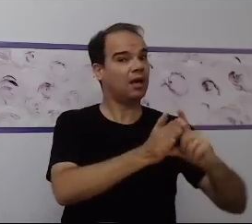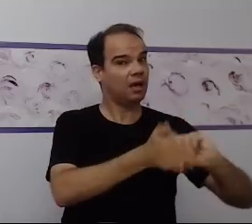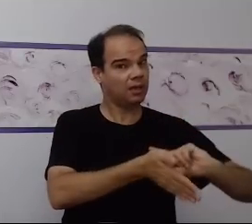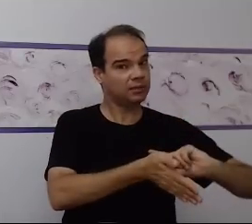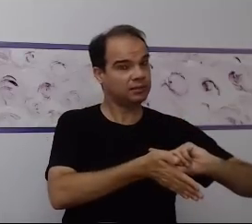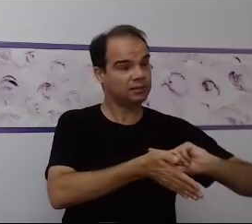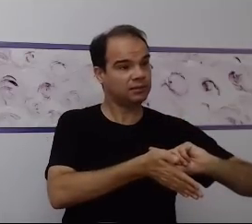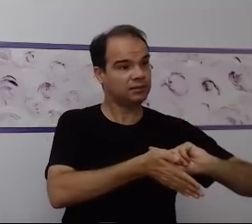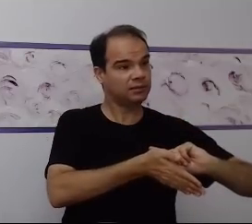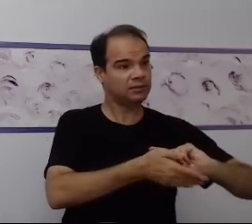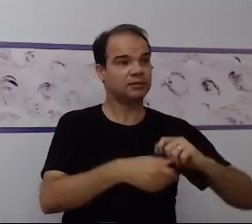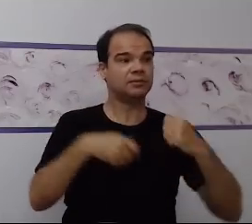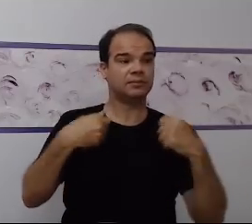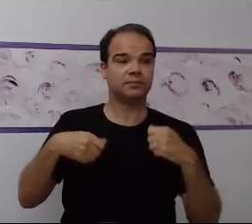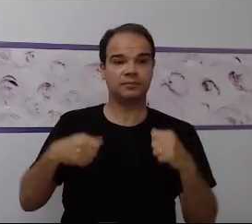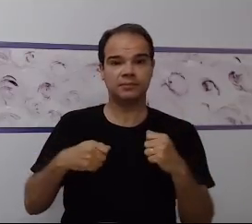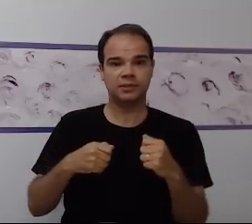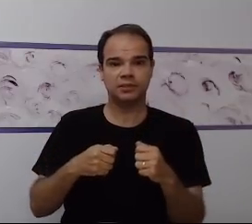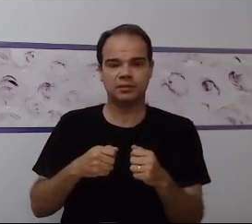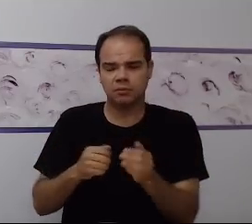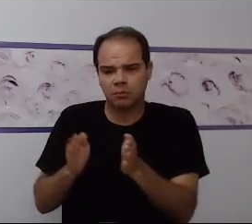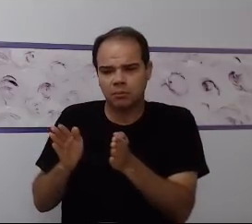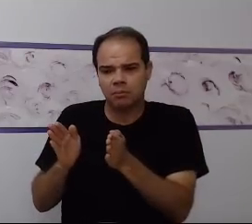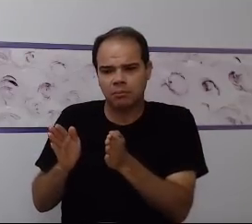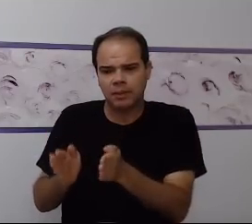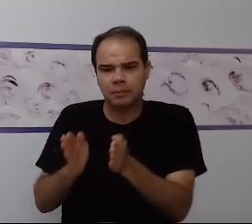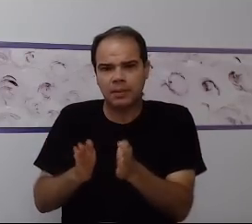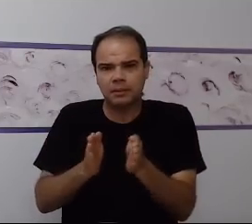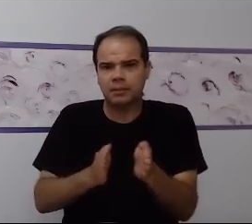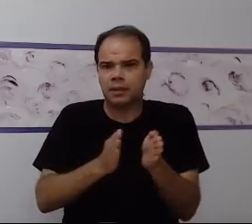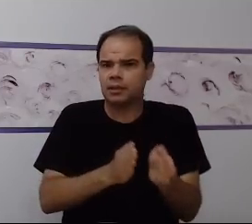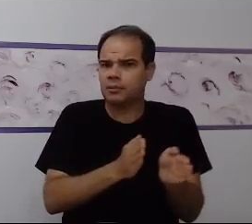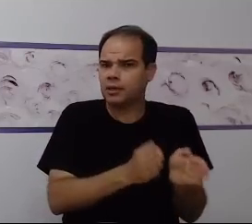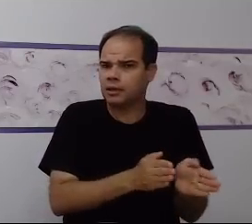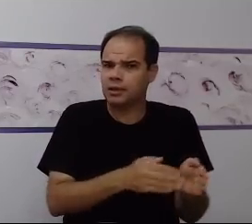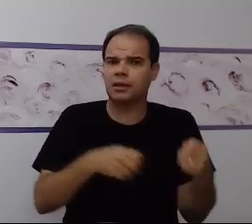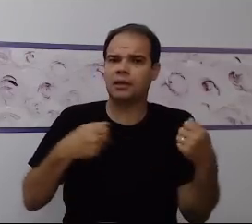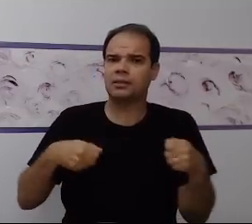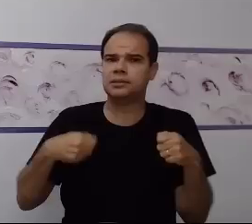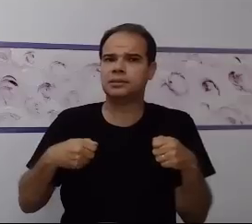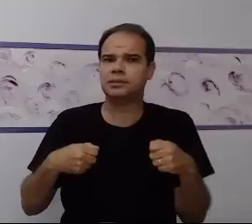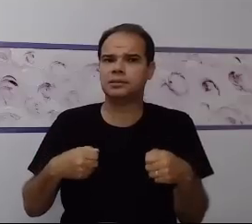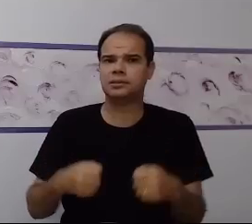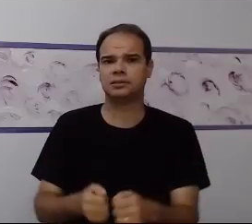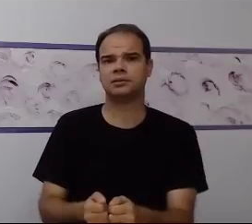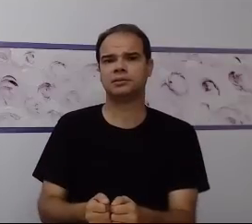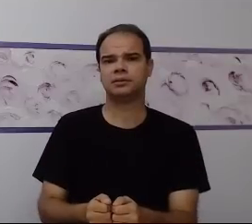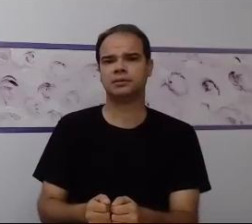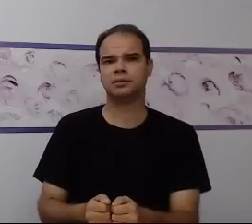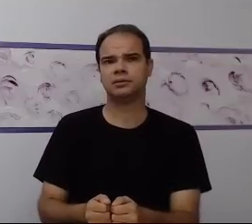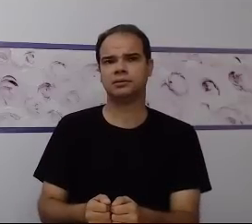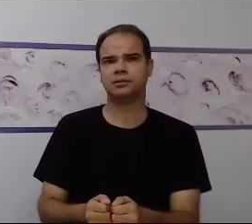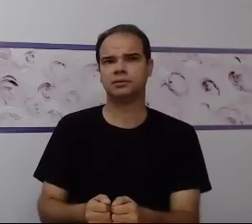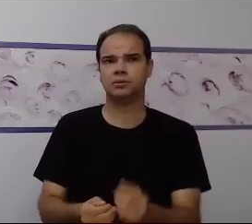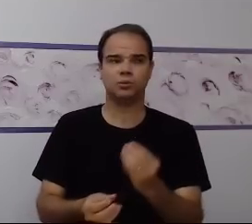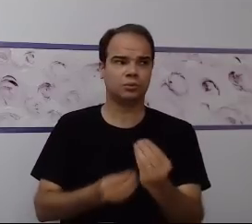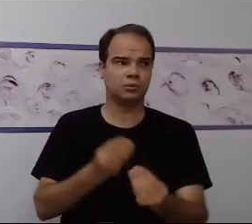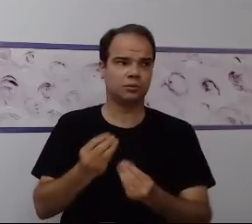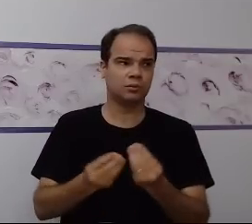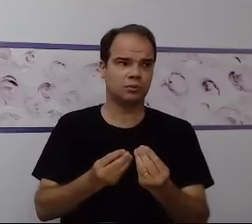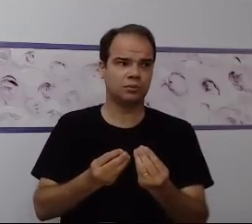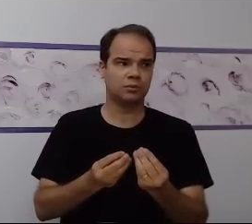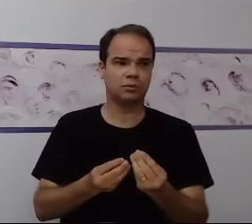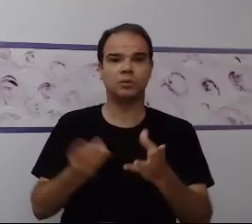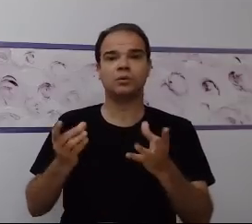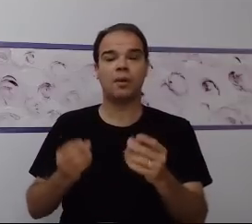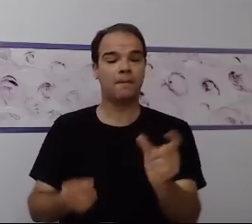segue uma sistematização, digamos assim. a gente precisa pensar em precursores para essa alfabetização. E